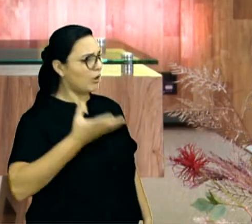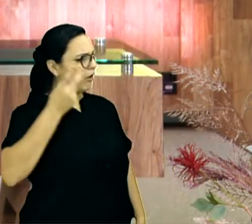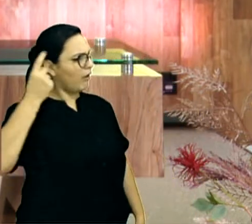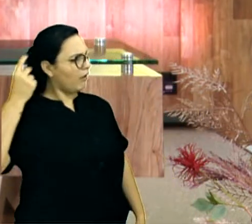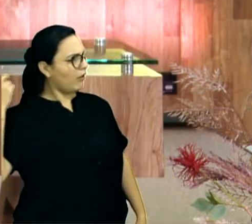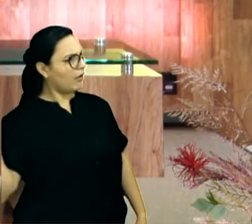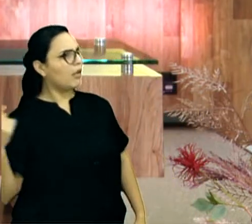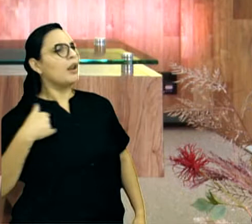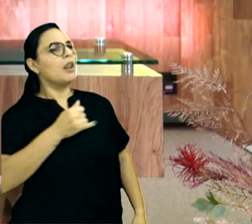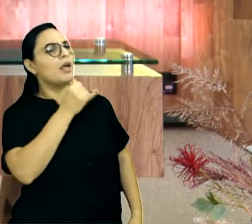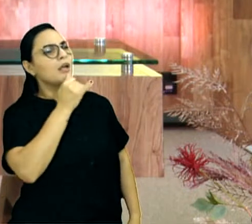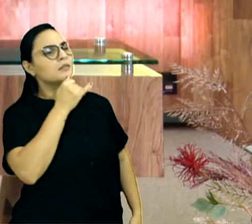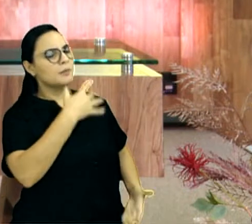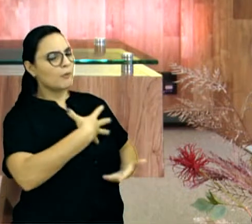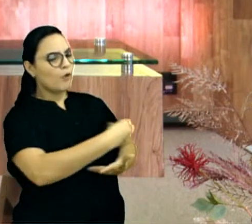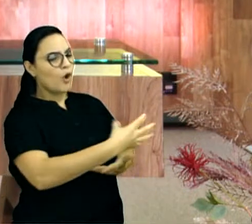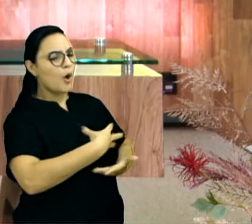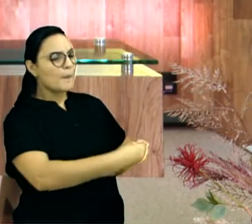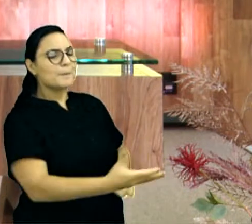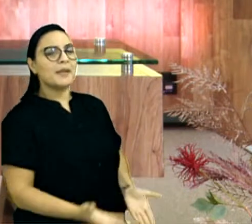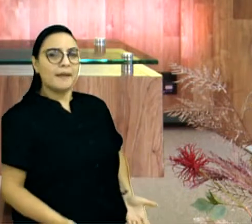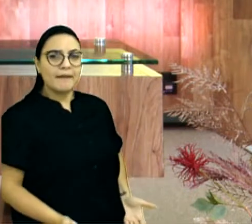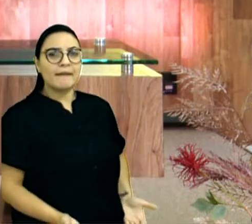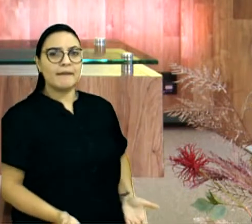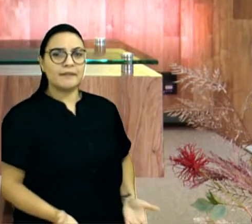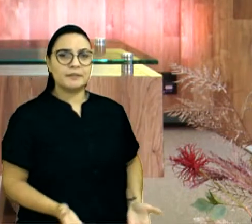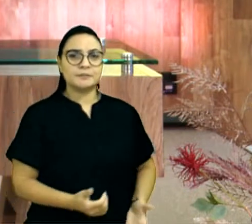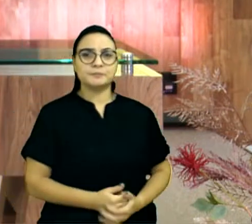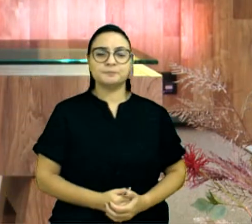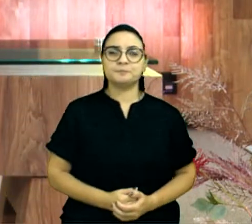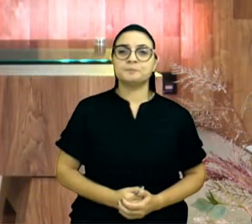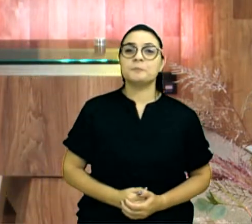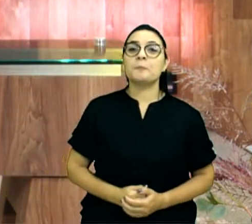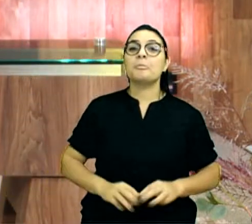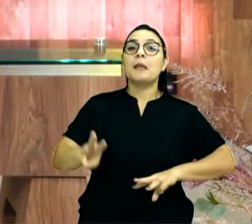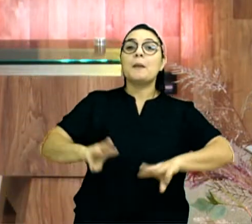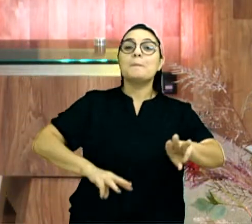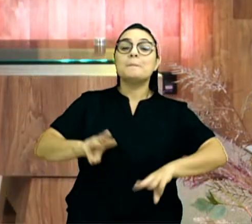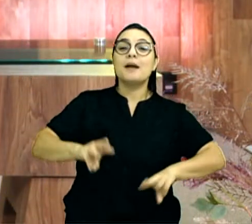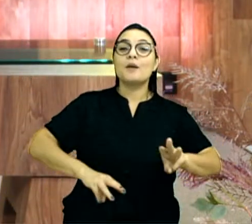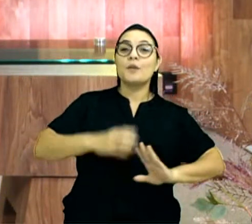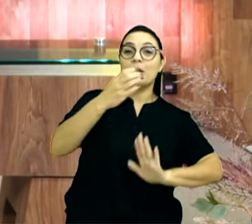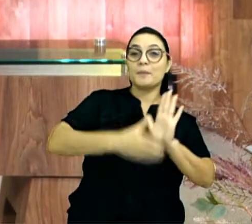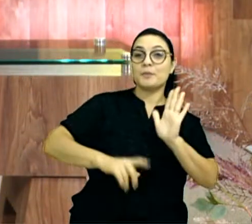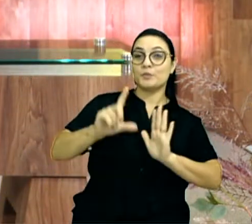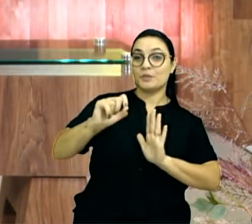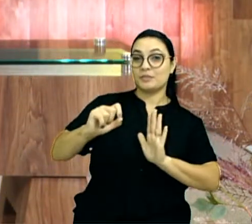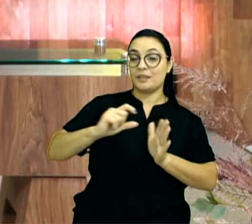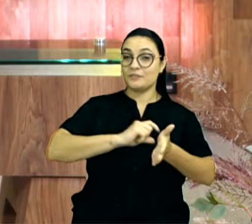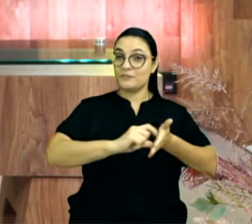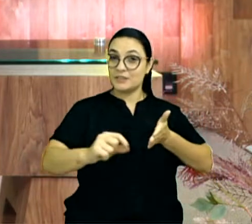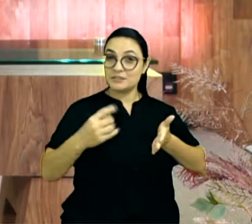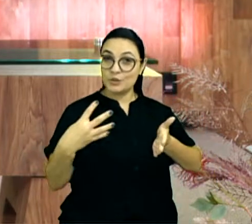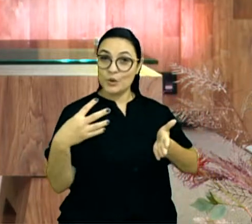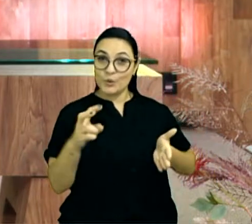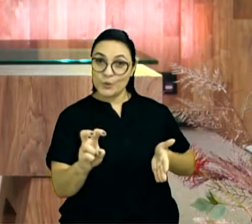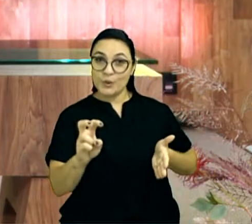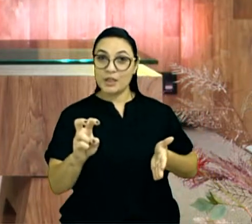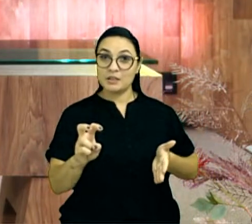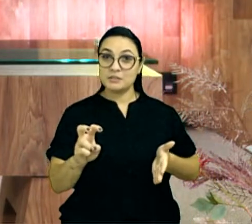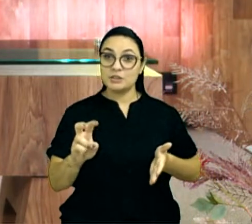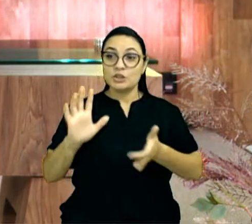façais vós também. Marcos 10, 45, pois o próprio filho do homem não veio para ser